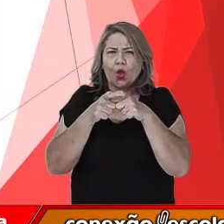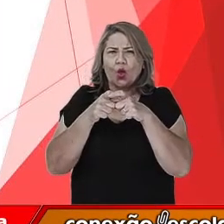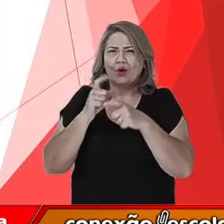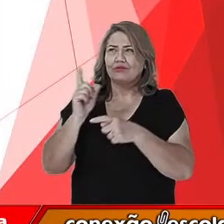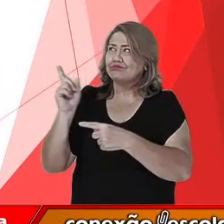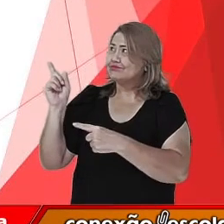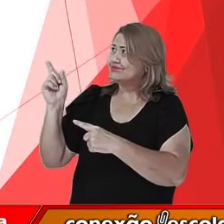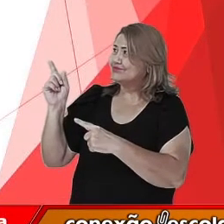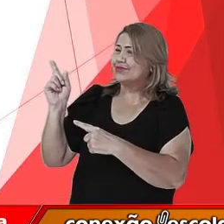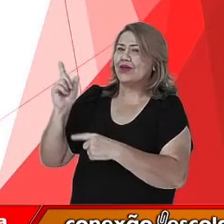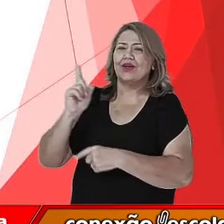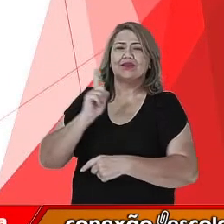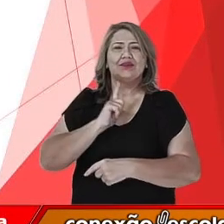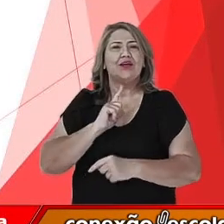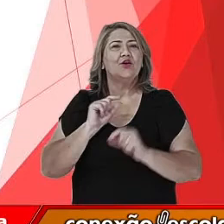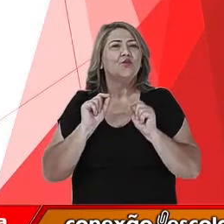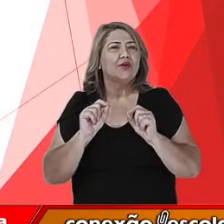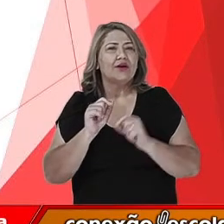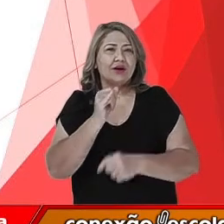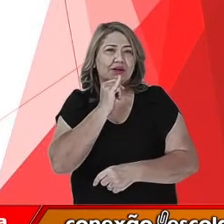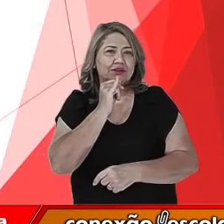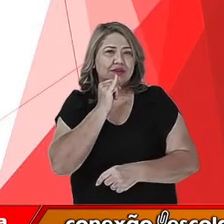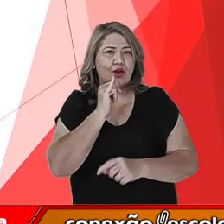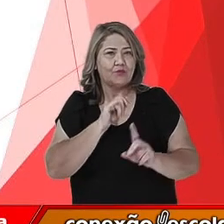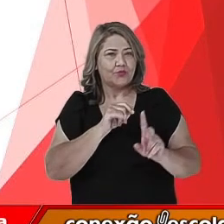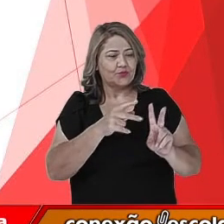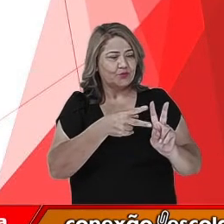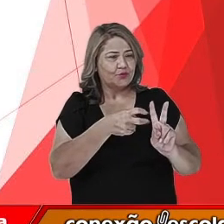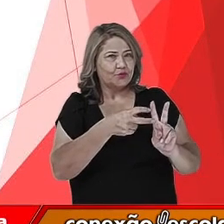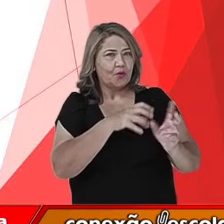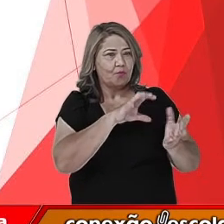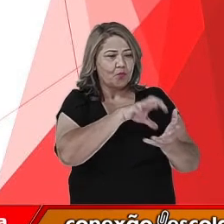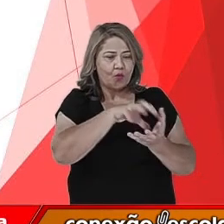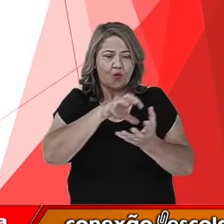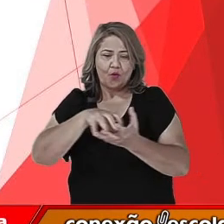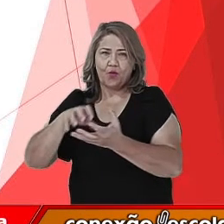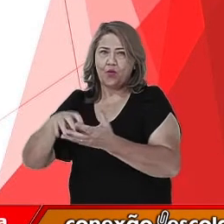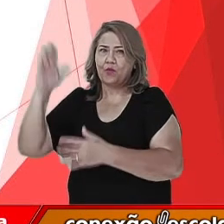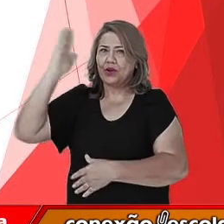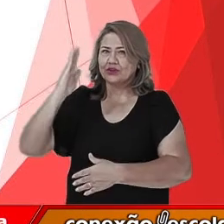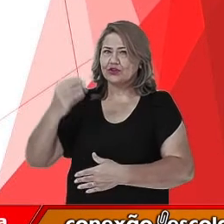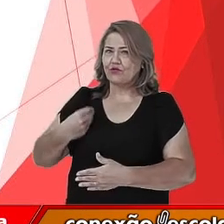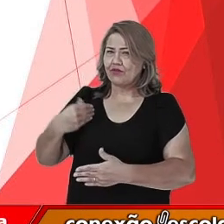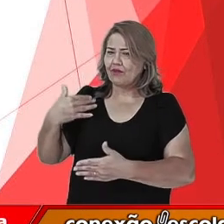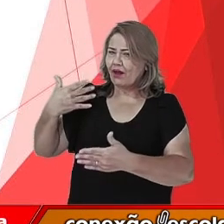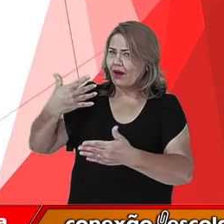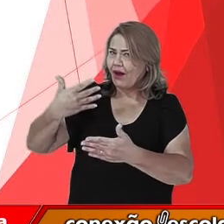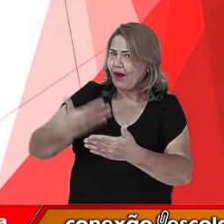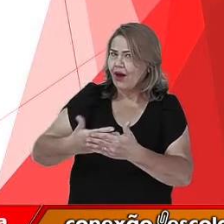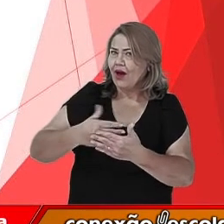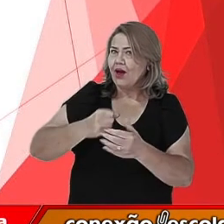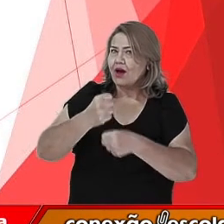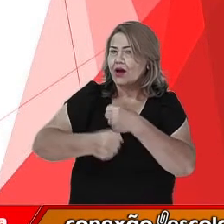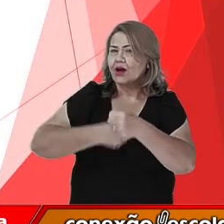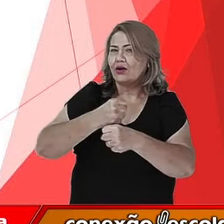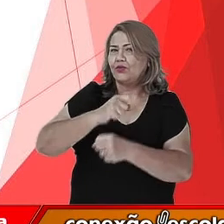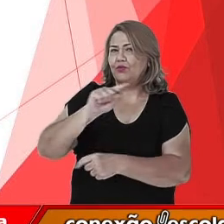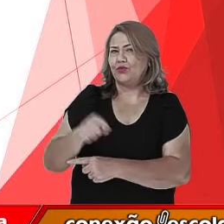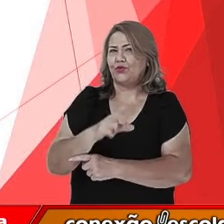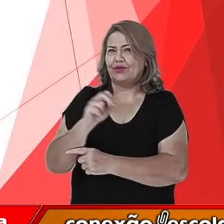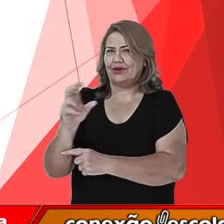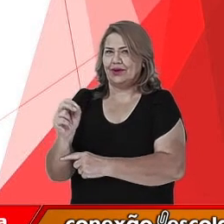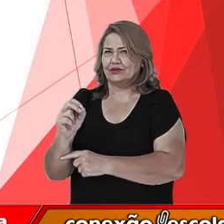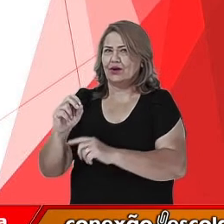nós temos um exemplo dos povos indígenas que viviam no Brasil até 1500. No mapa maior,